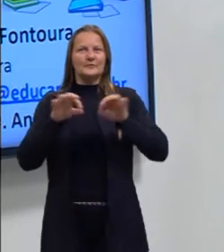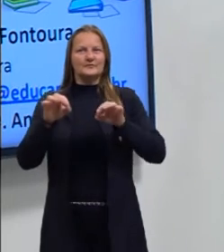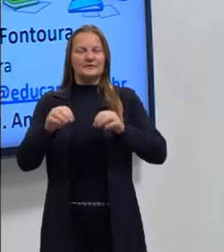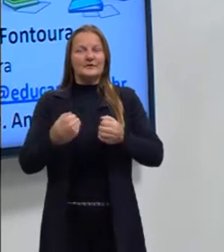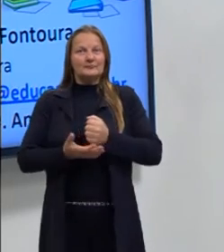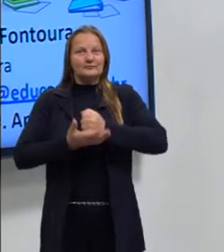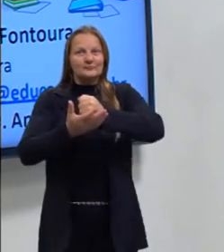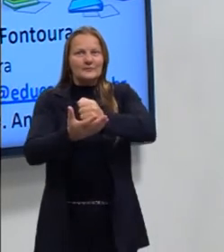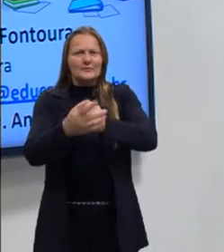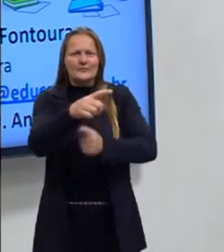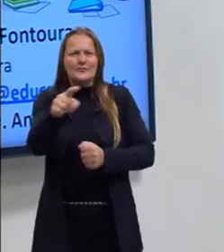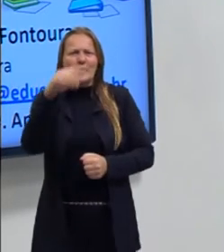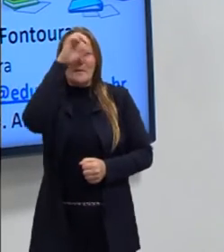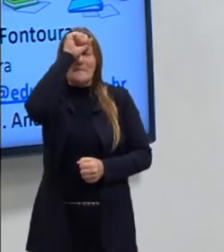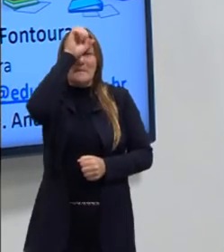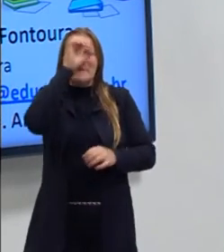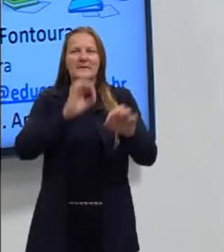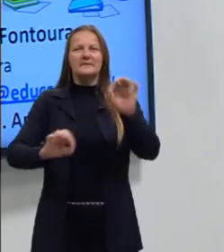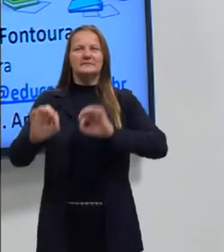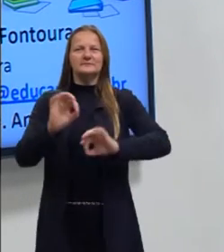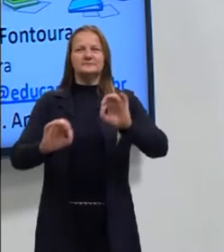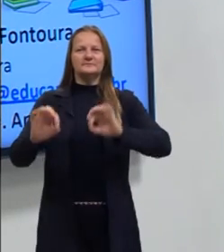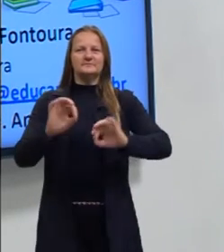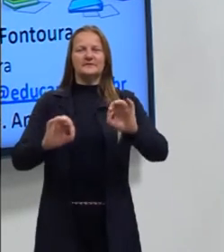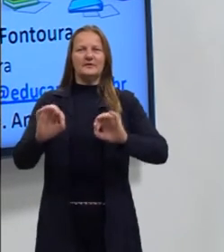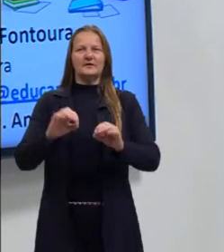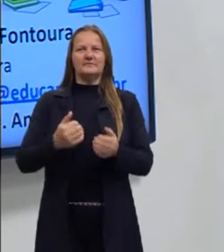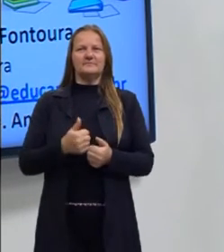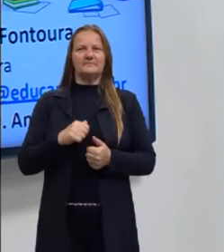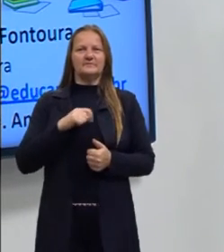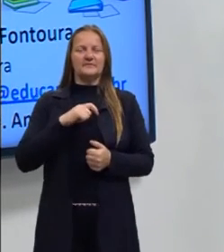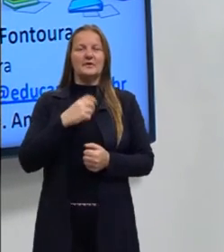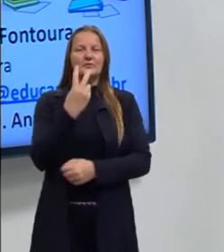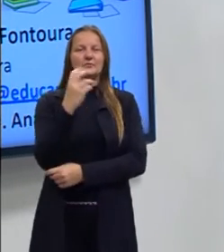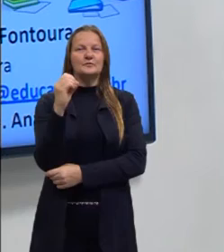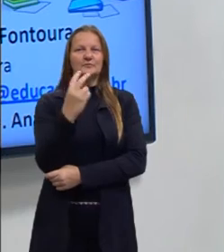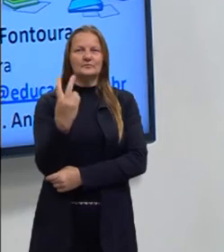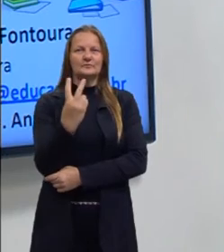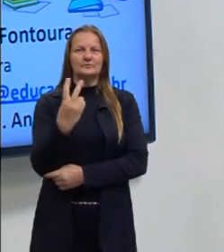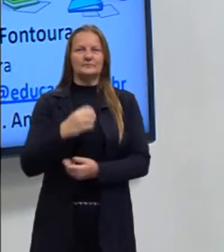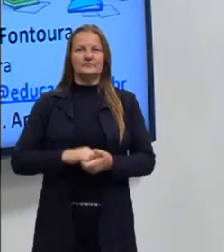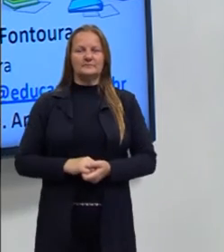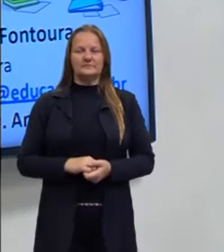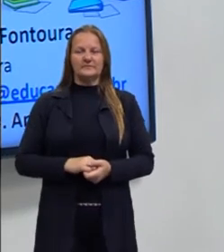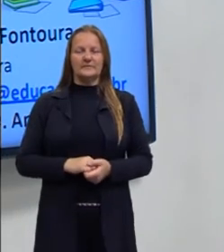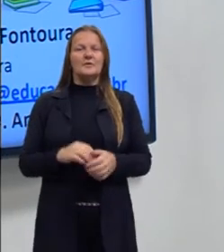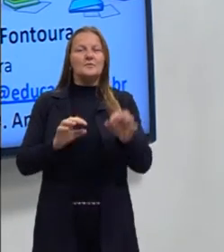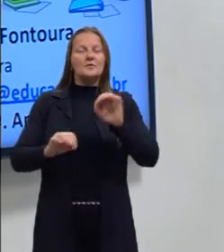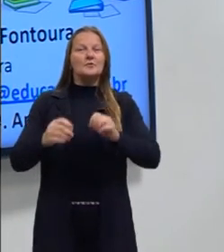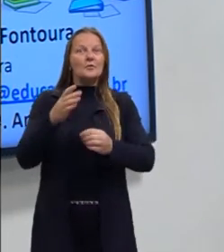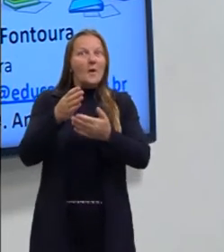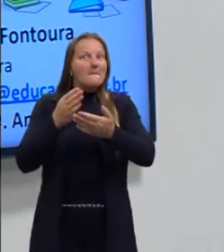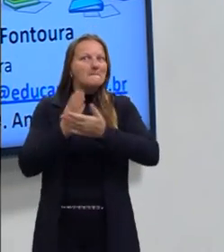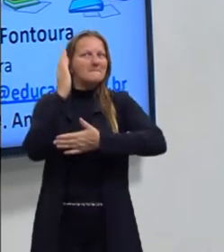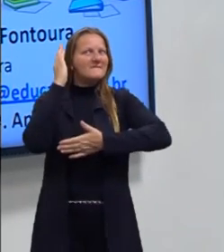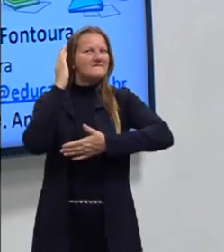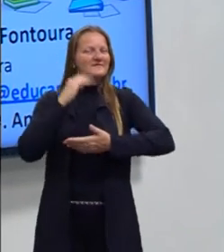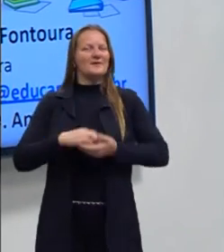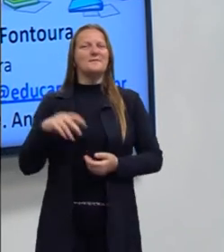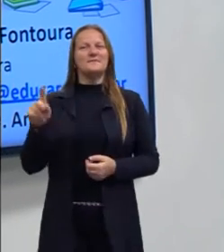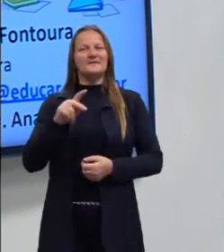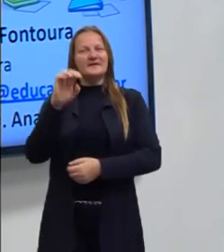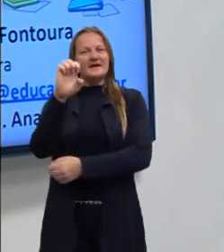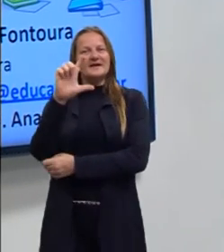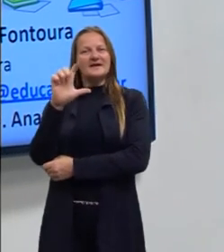que auxilia na tua preparação para o Enem de 2022, buscando, dessa forma, a tua aprovação. Eu sou a